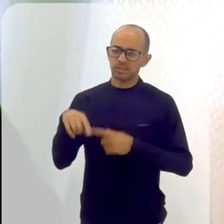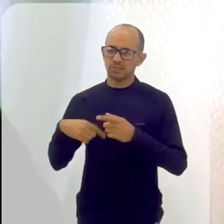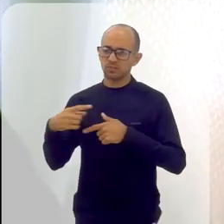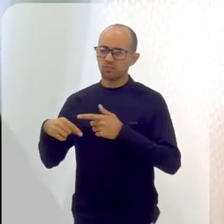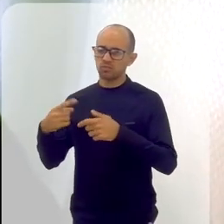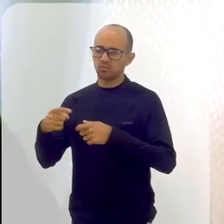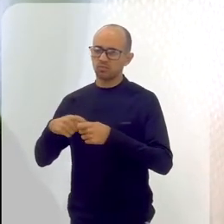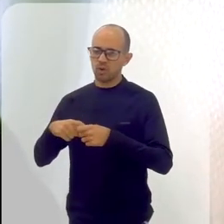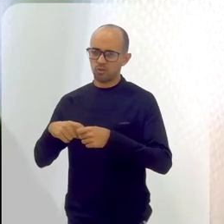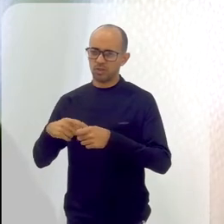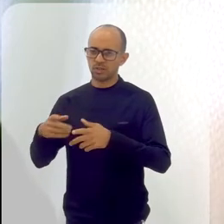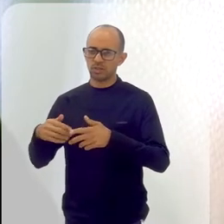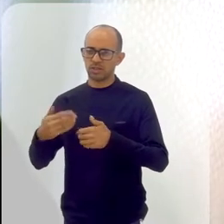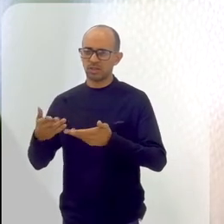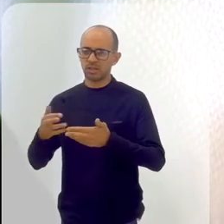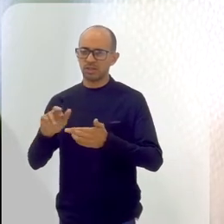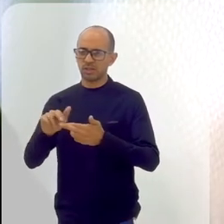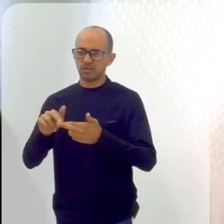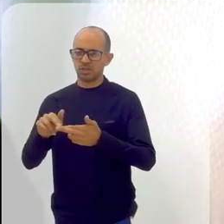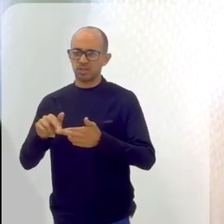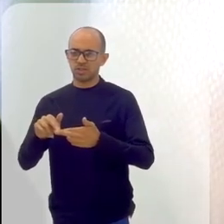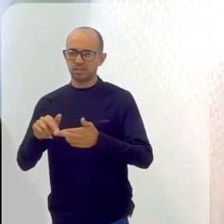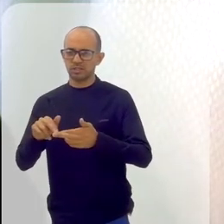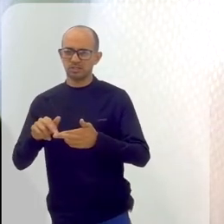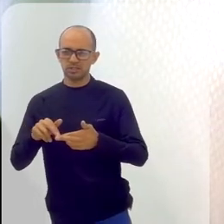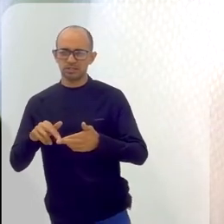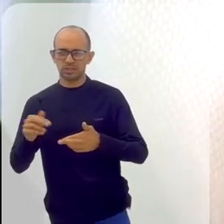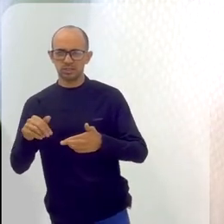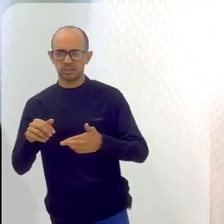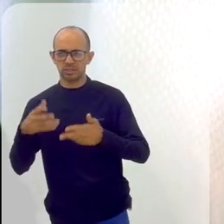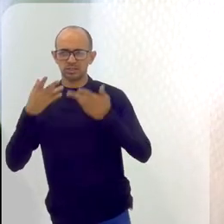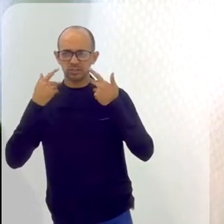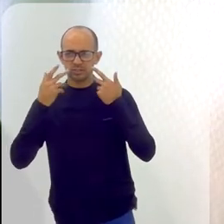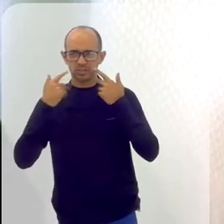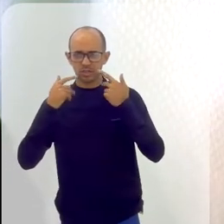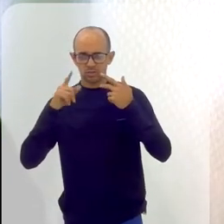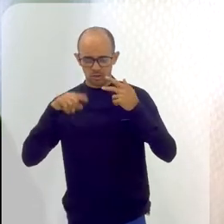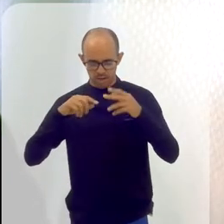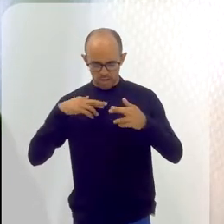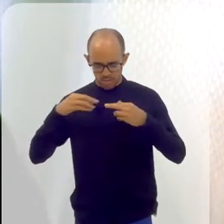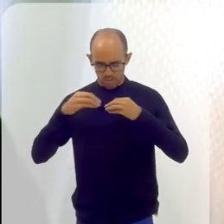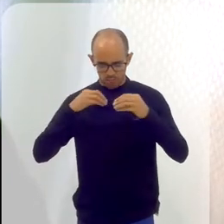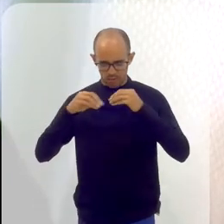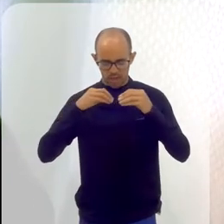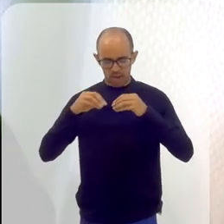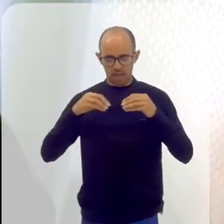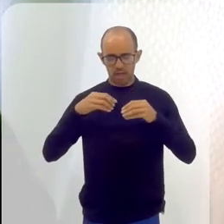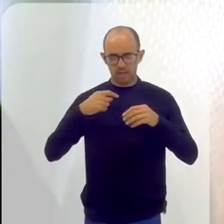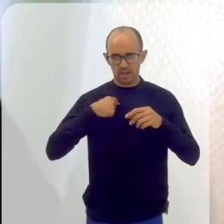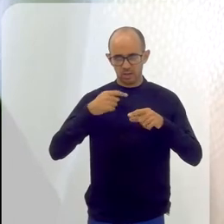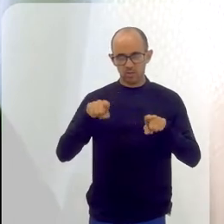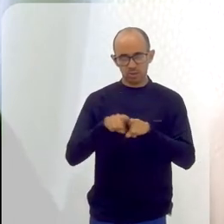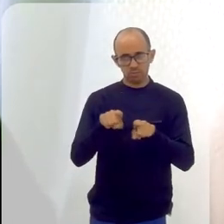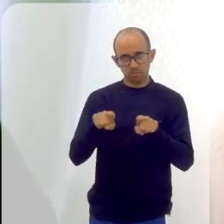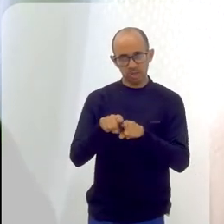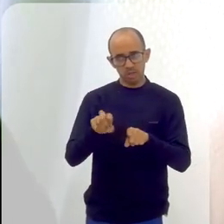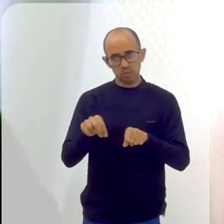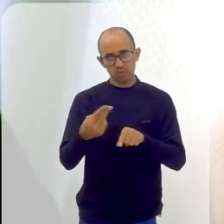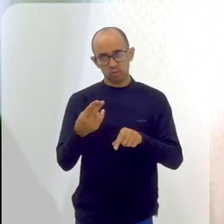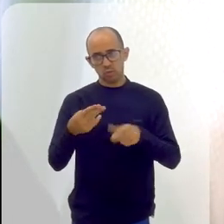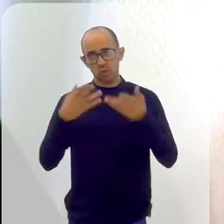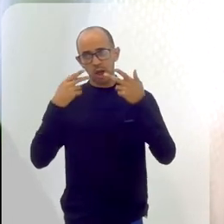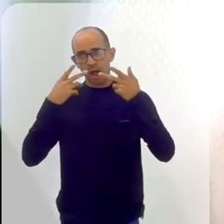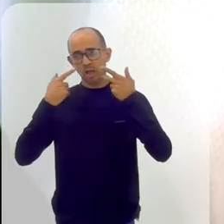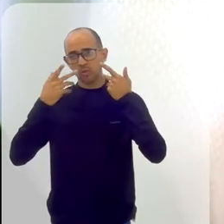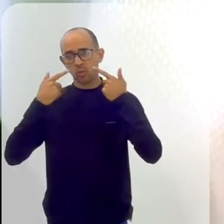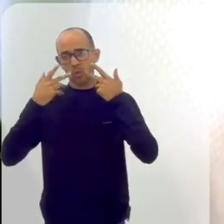nossa volta, né? Eu tinha falado para você que a referência da maioria desses alunos de teatro é novela. E eu também sou ator. Eu